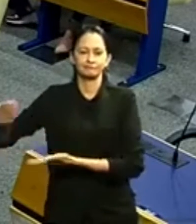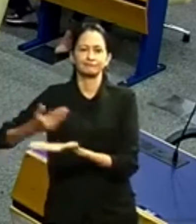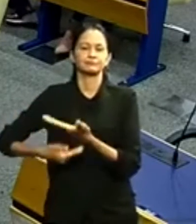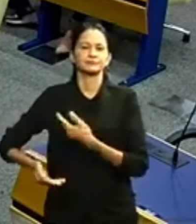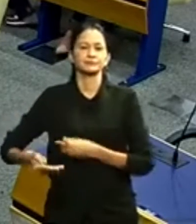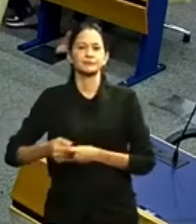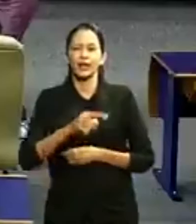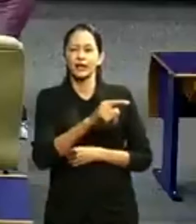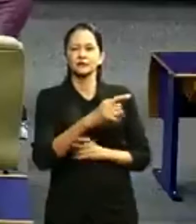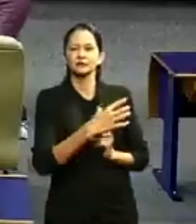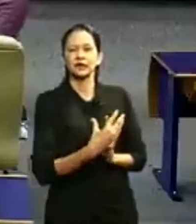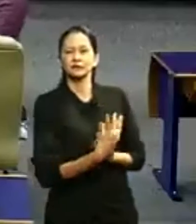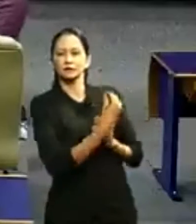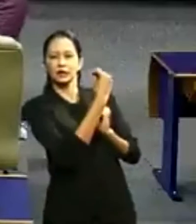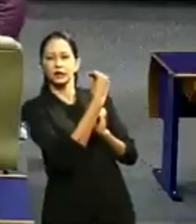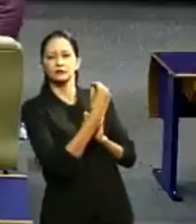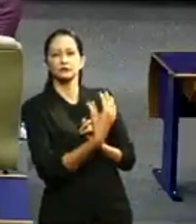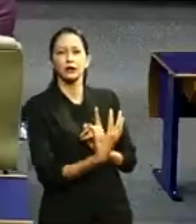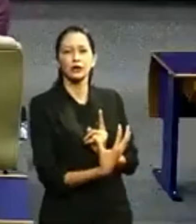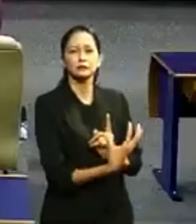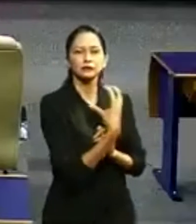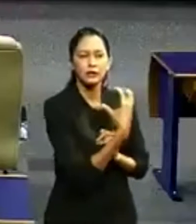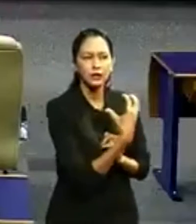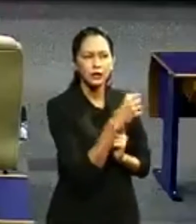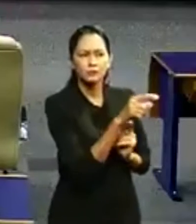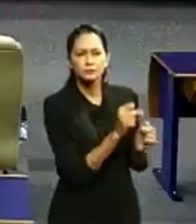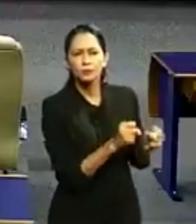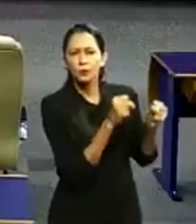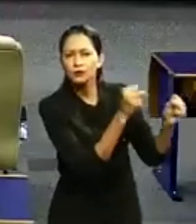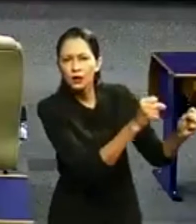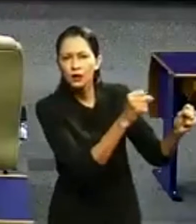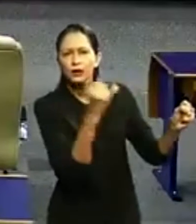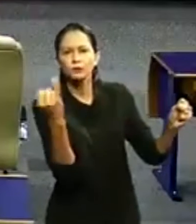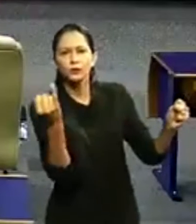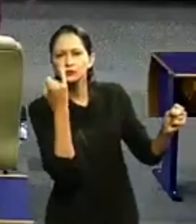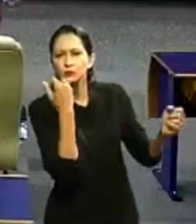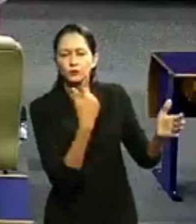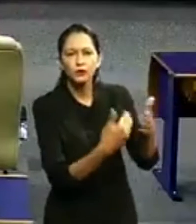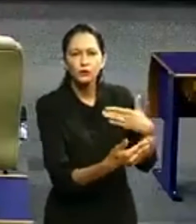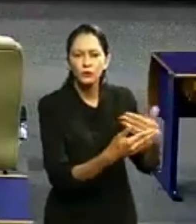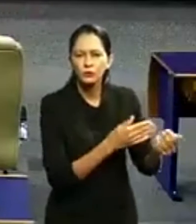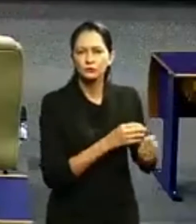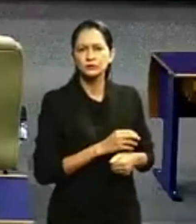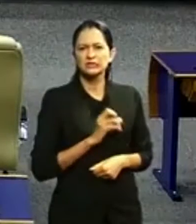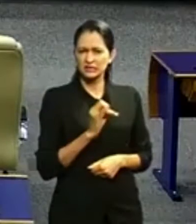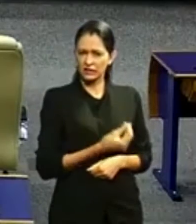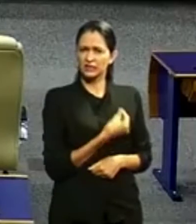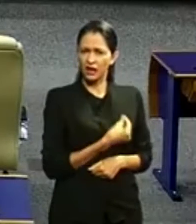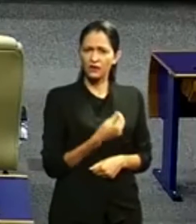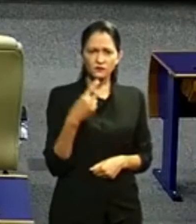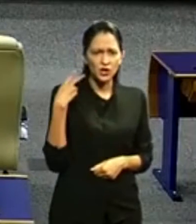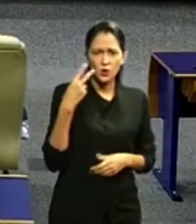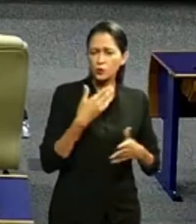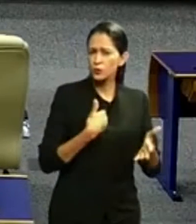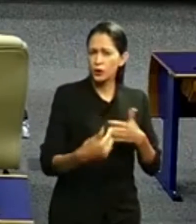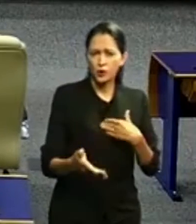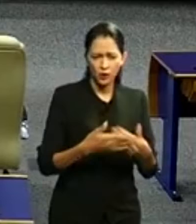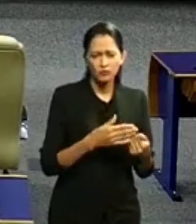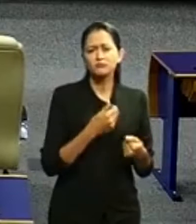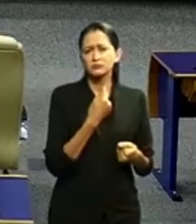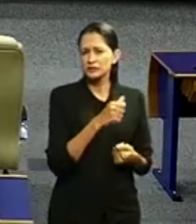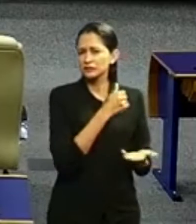nosso assediador, por mais poder que ele tenha, até se tiver mandato, vai ter que sair